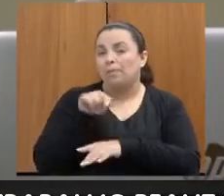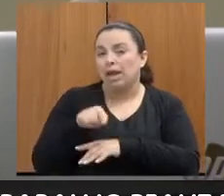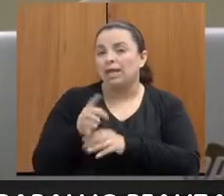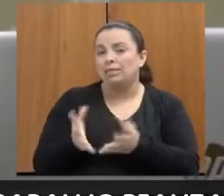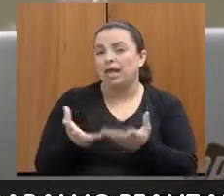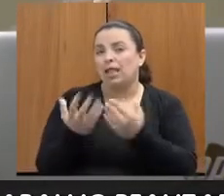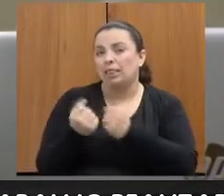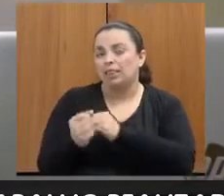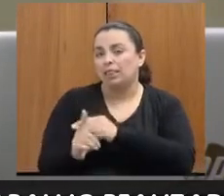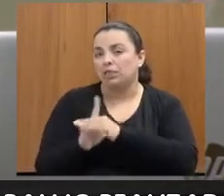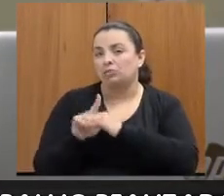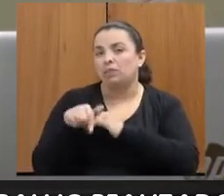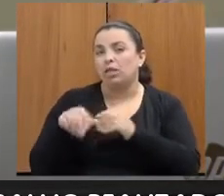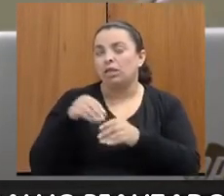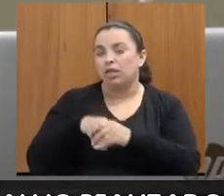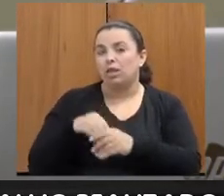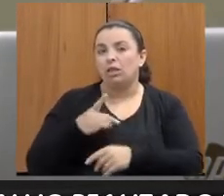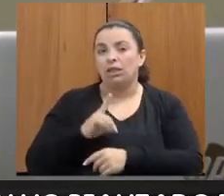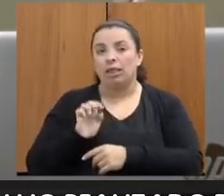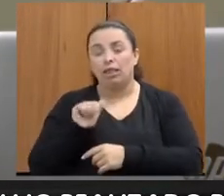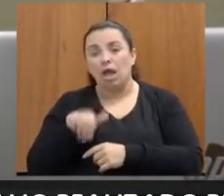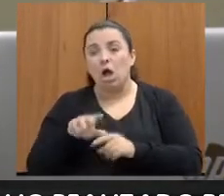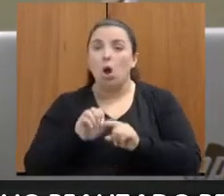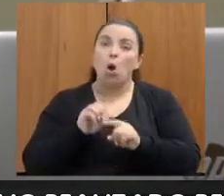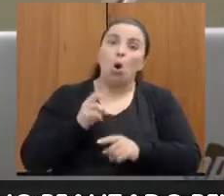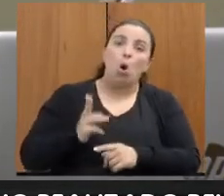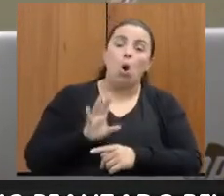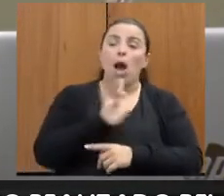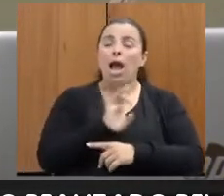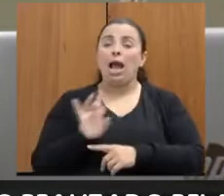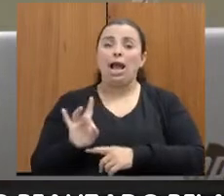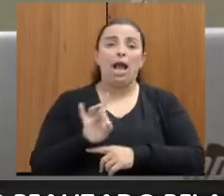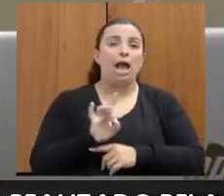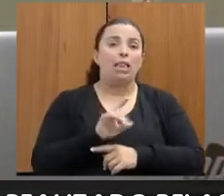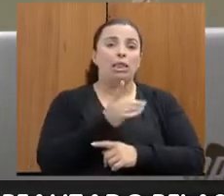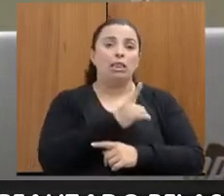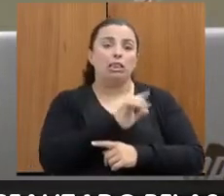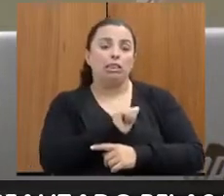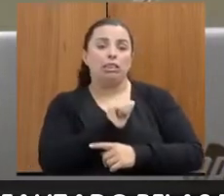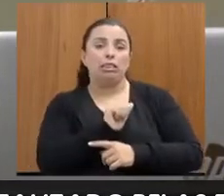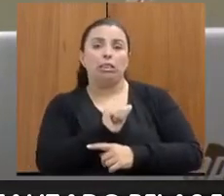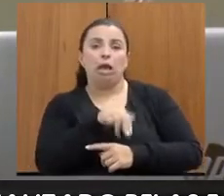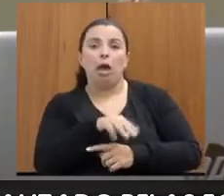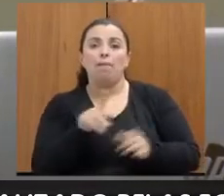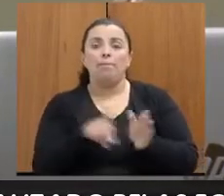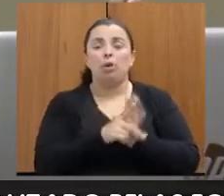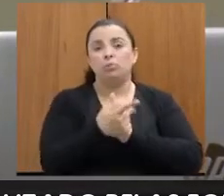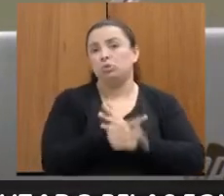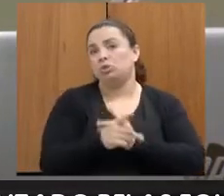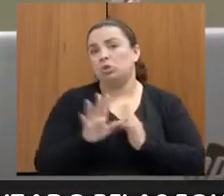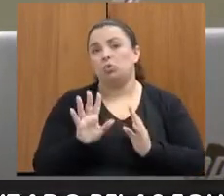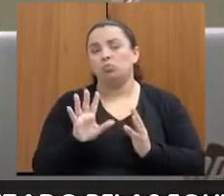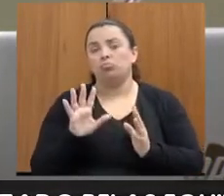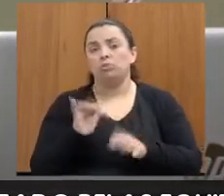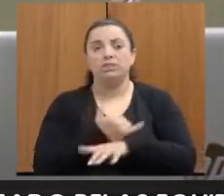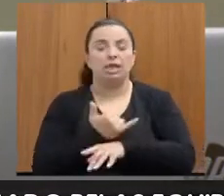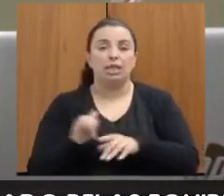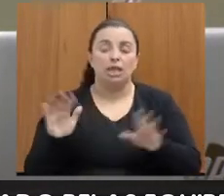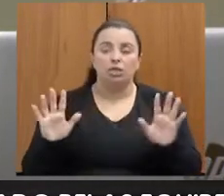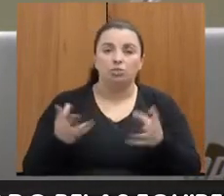uma orientação específica ou se cada um faz com uma orientação própria. Eu vou deixar inicialmente essas três